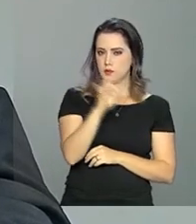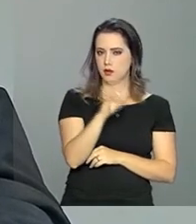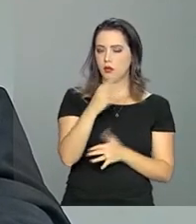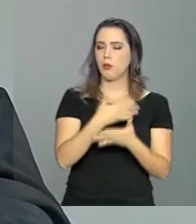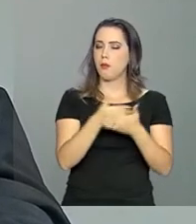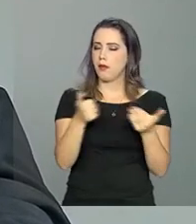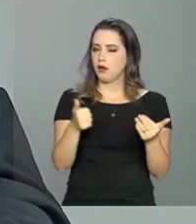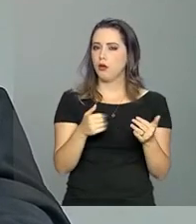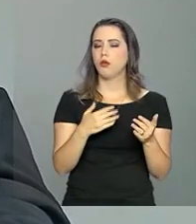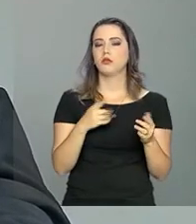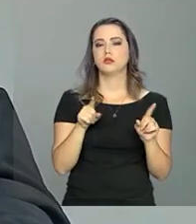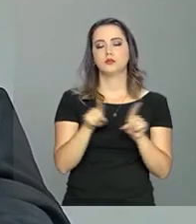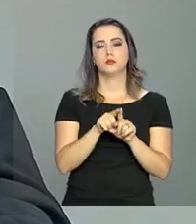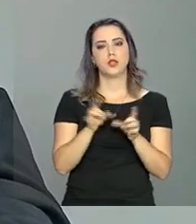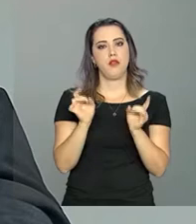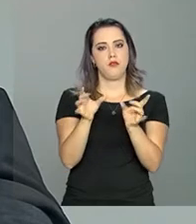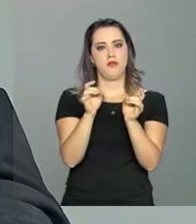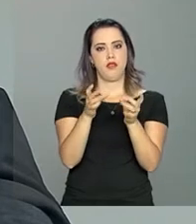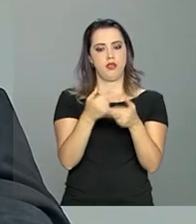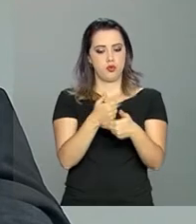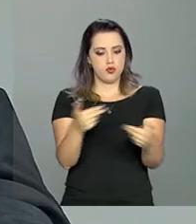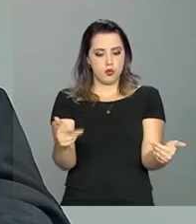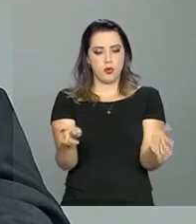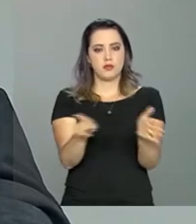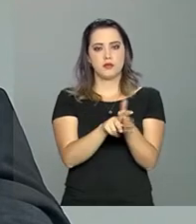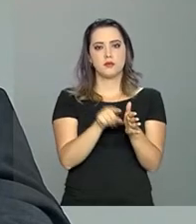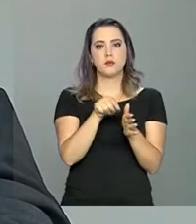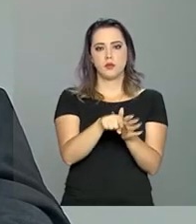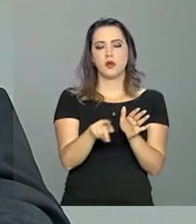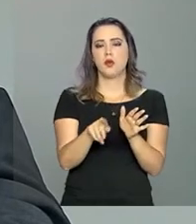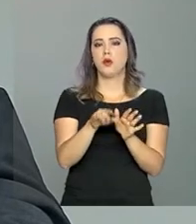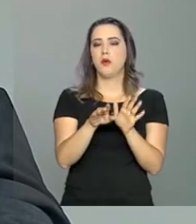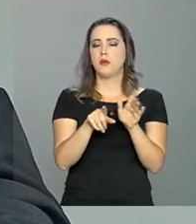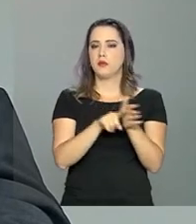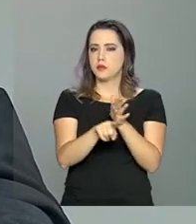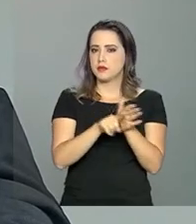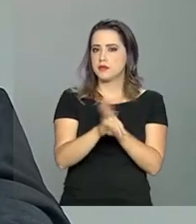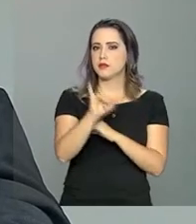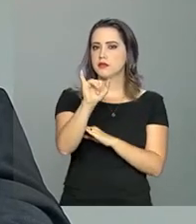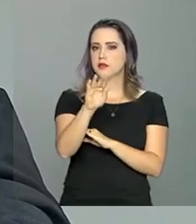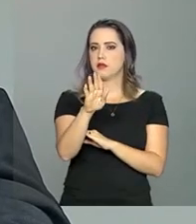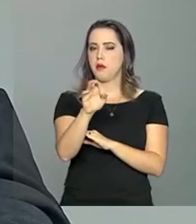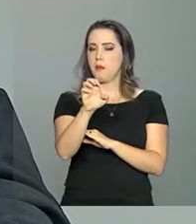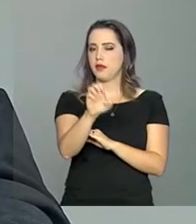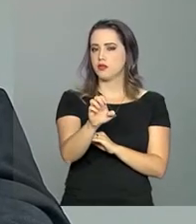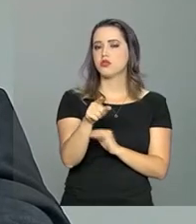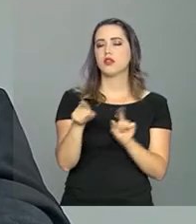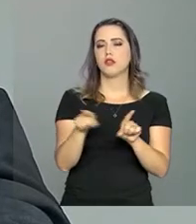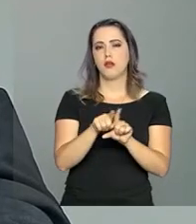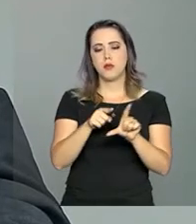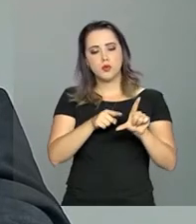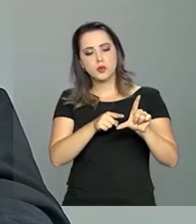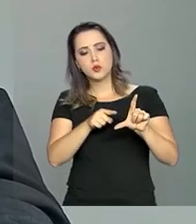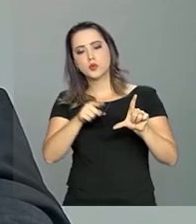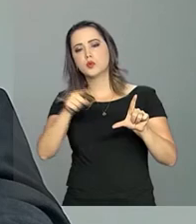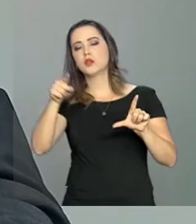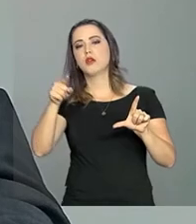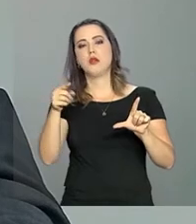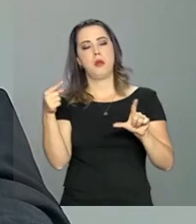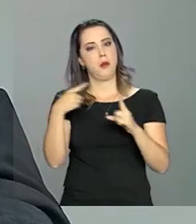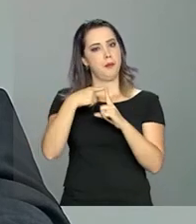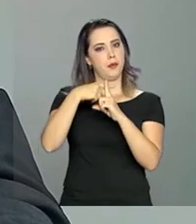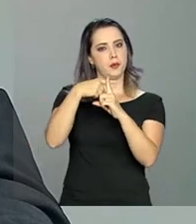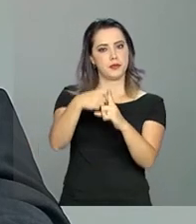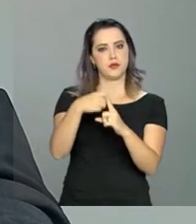A venda de bens, medida pela PMC, também do IBGE, tivemos aí uma variação positiva de 3